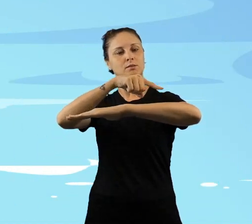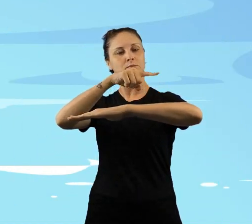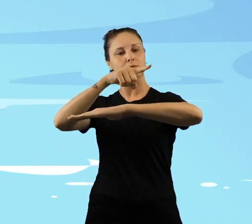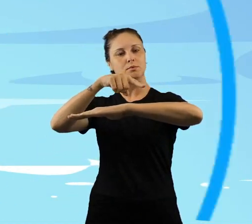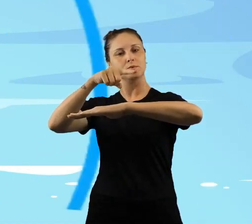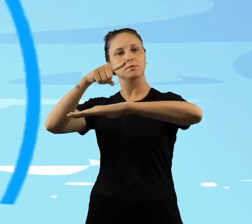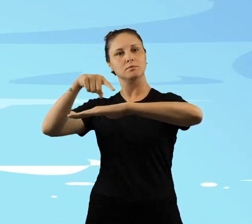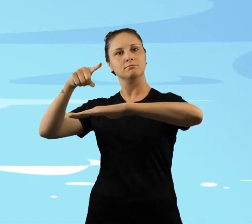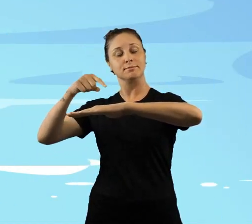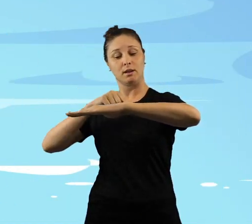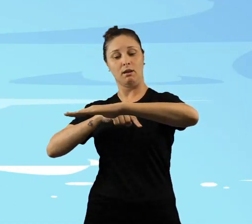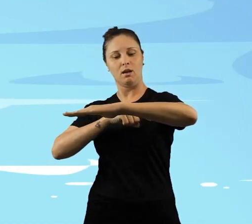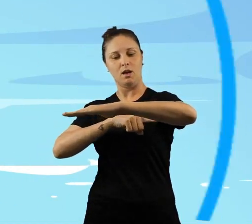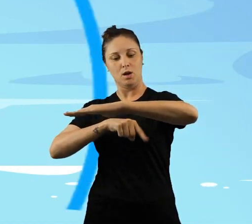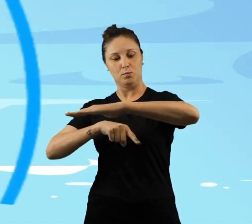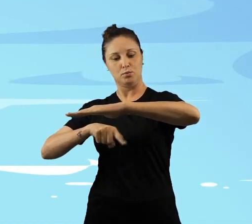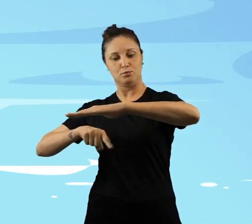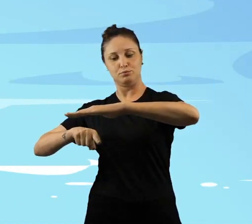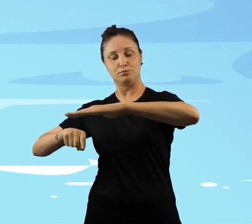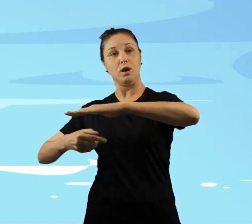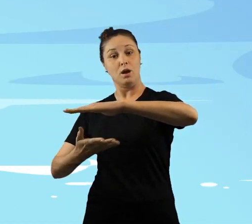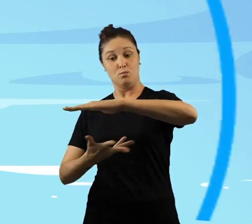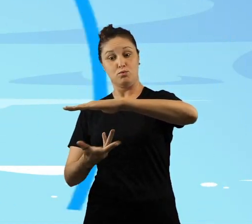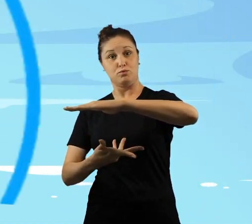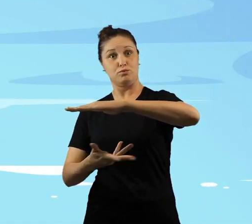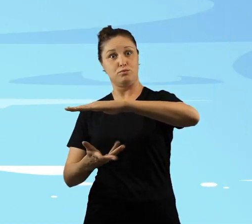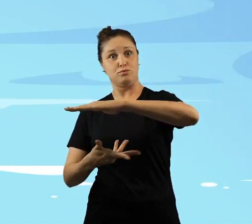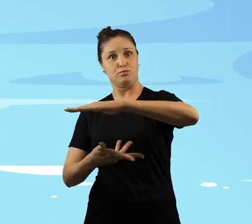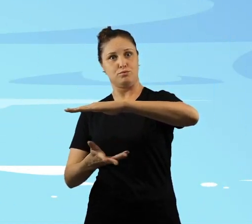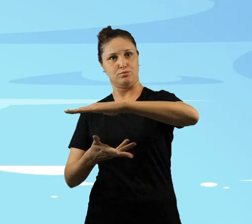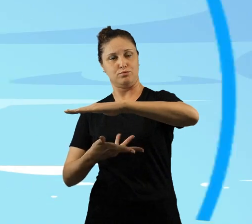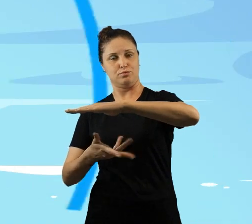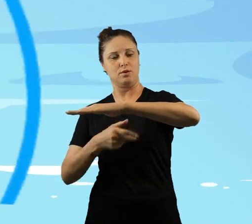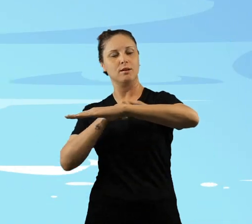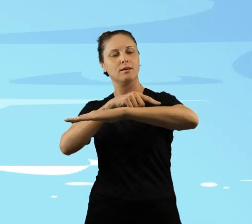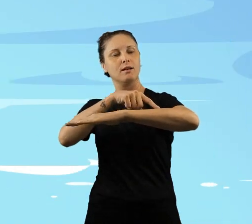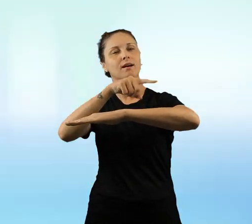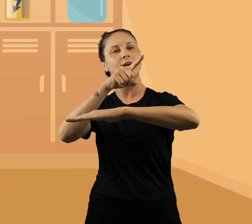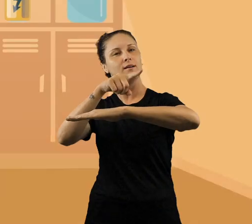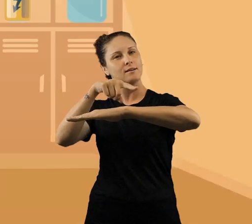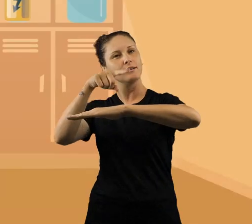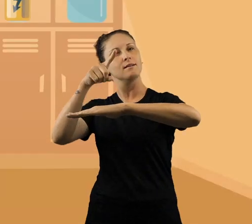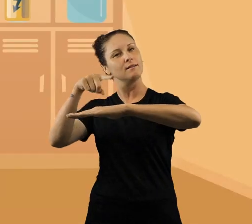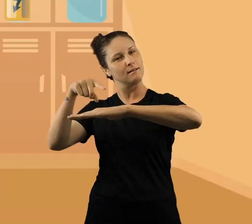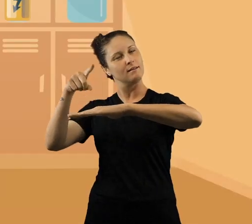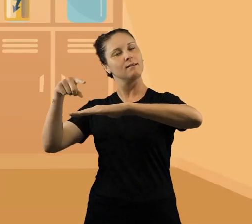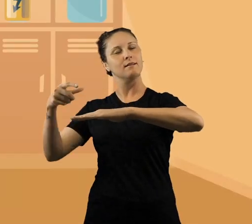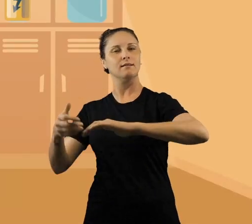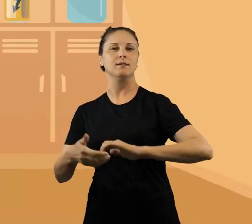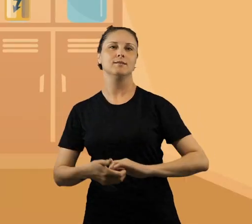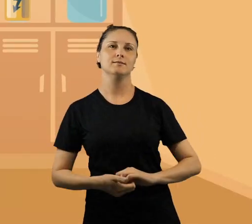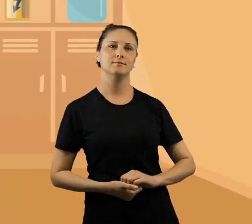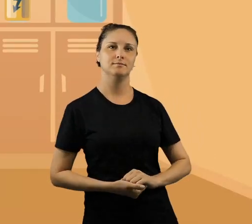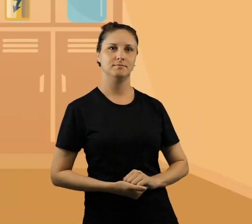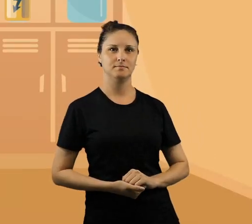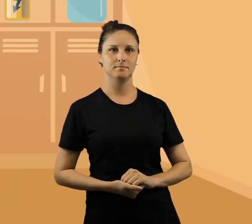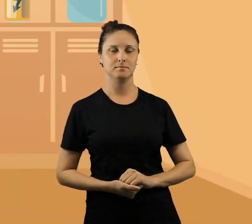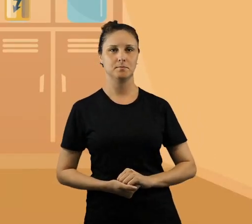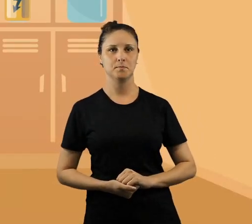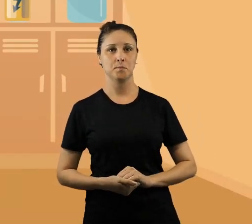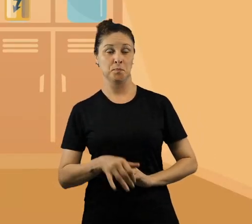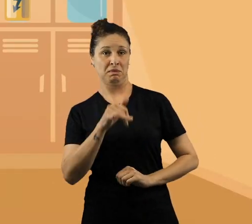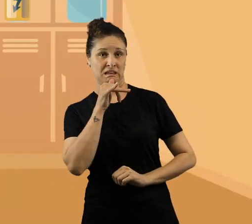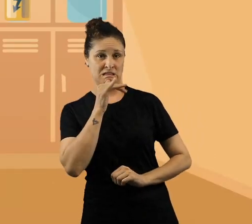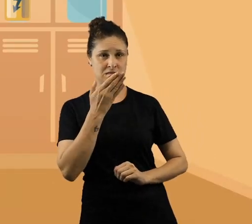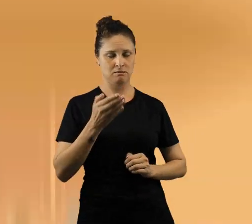diferente dentro da água, porque na água o som se propaga mais rápido que no ar. É, dá pra fazer um muito